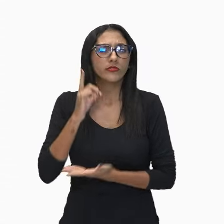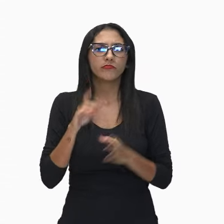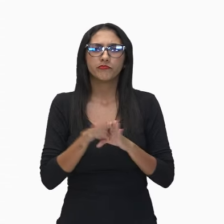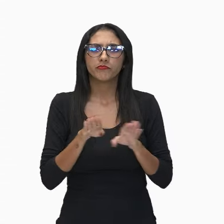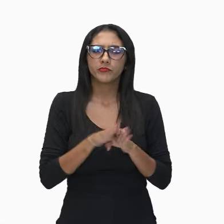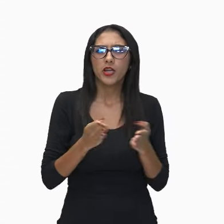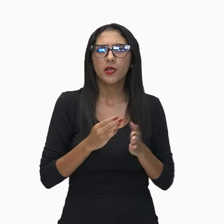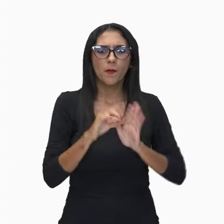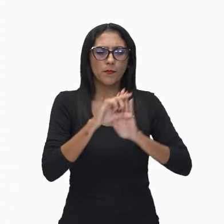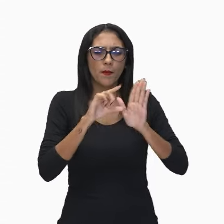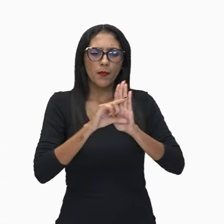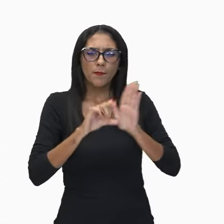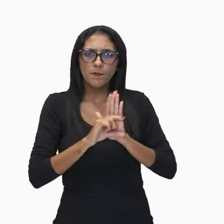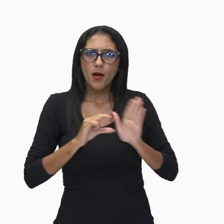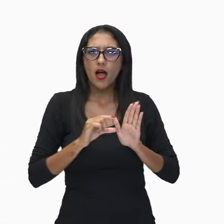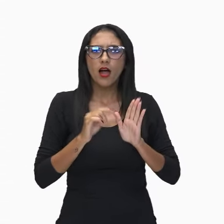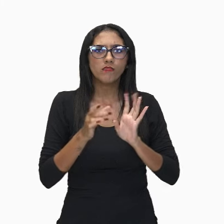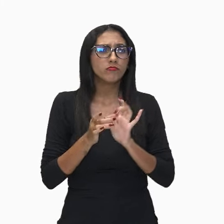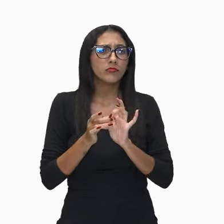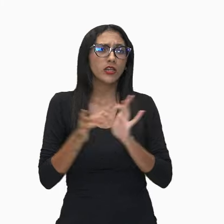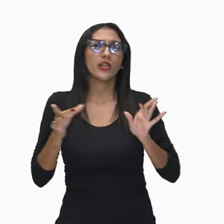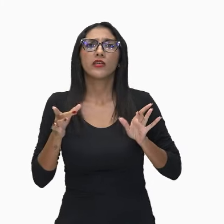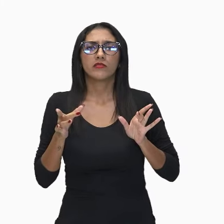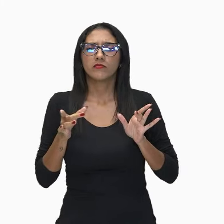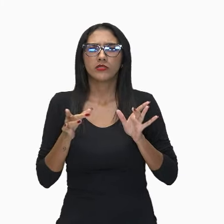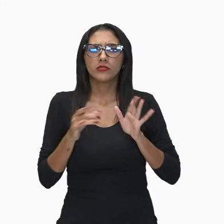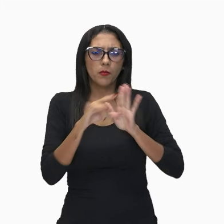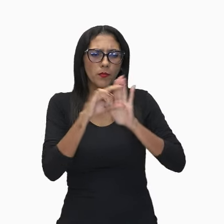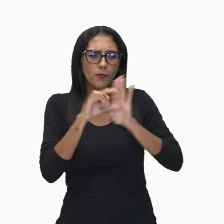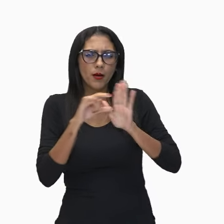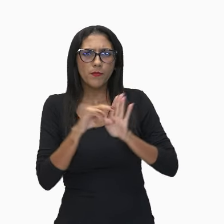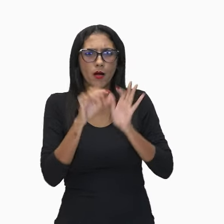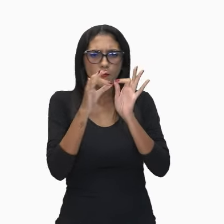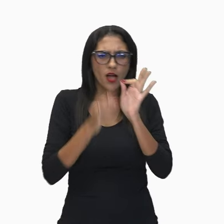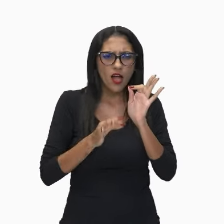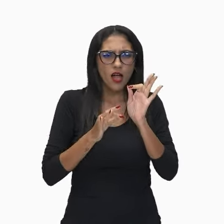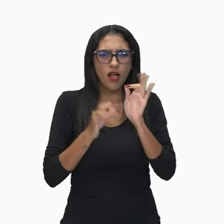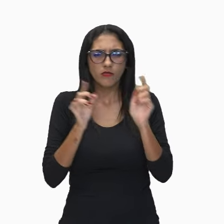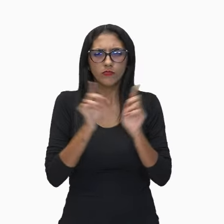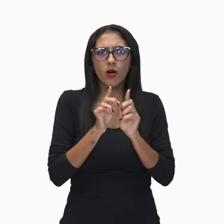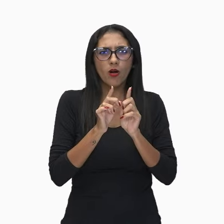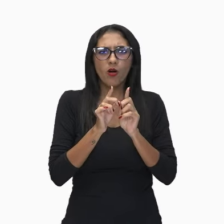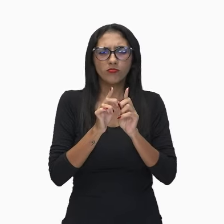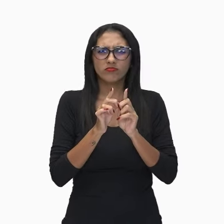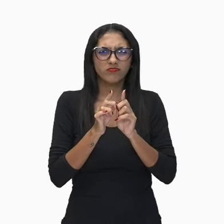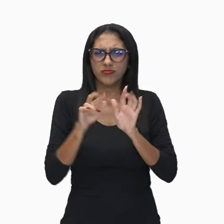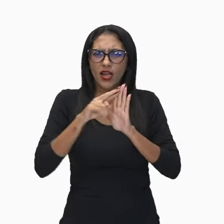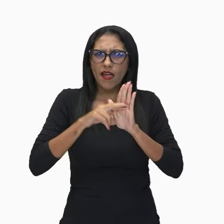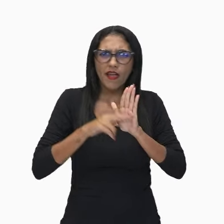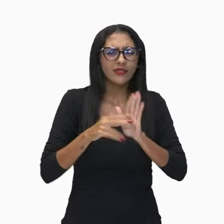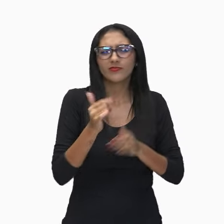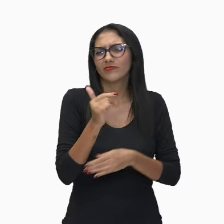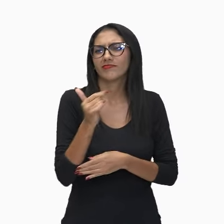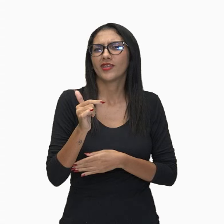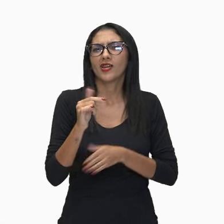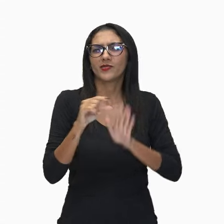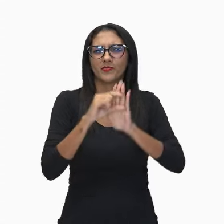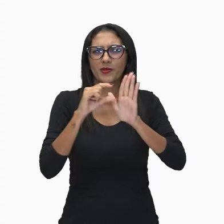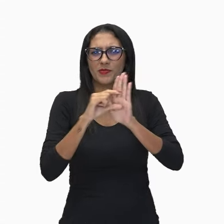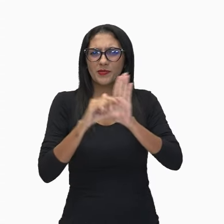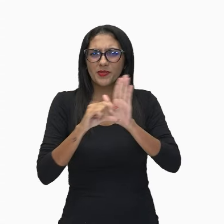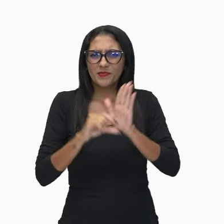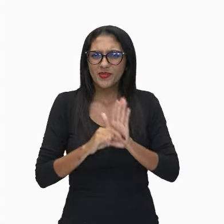versos livres, ou seja, versos de diferentes tamanhos, sem a preocupação com a métrica desses versos, e também os versos